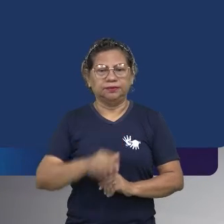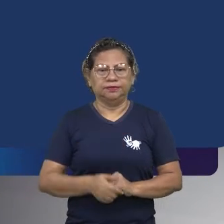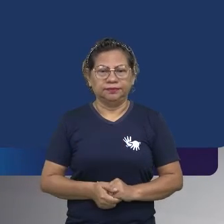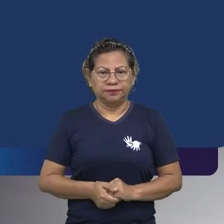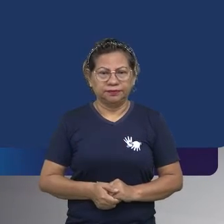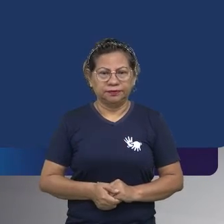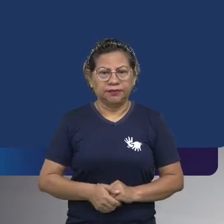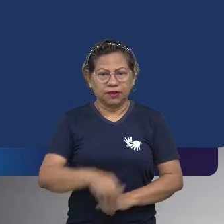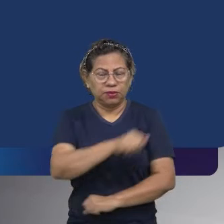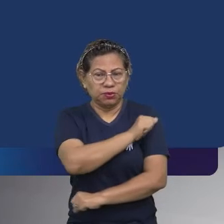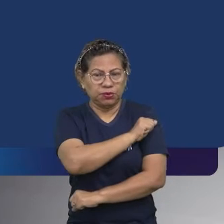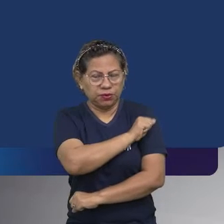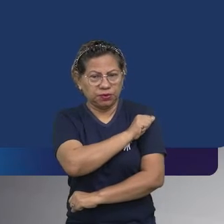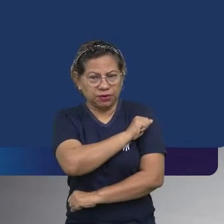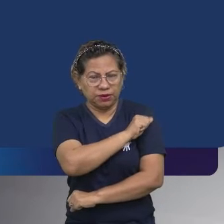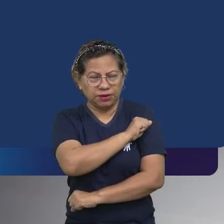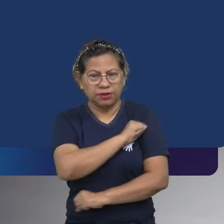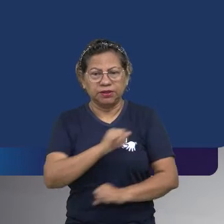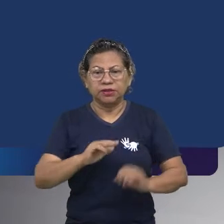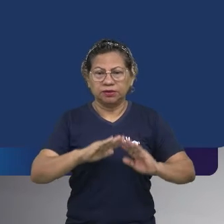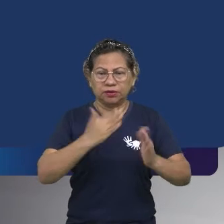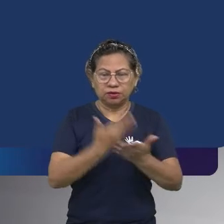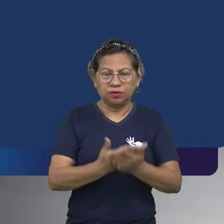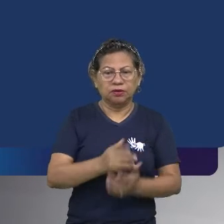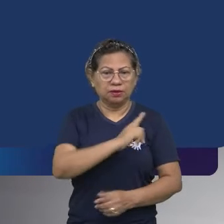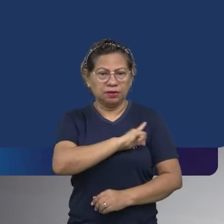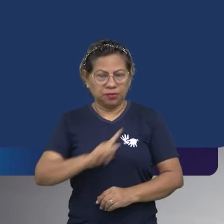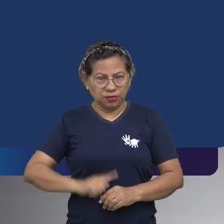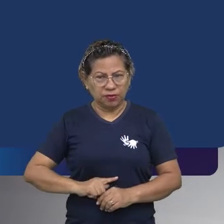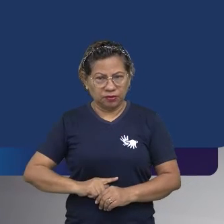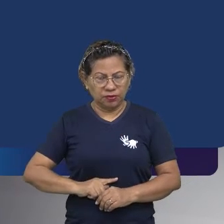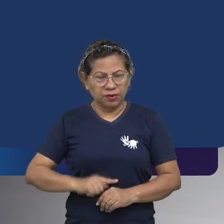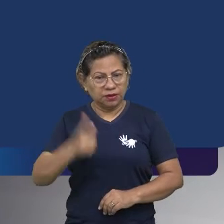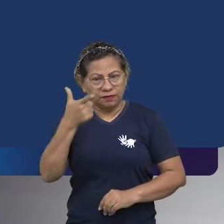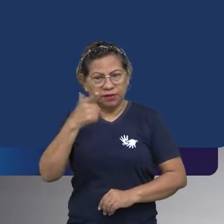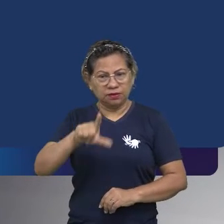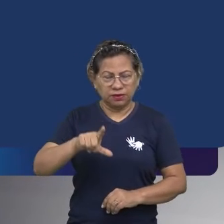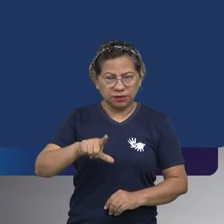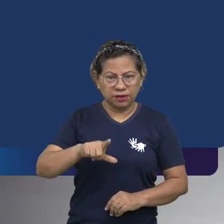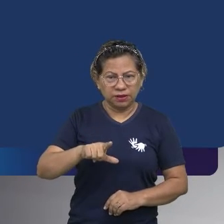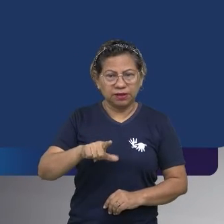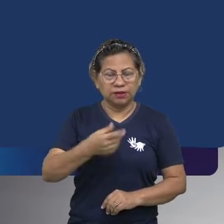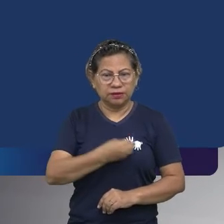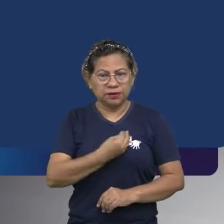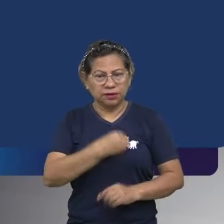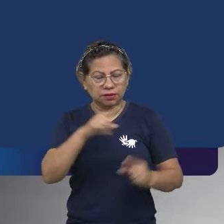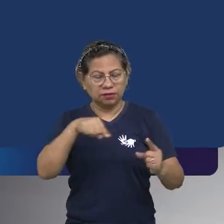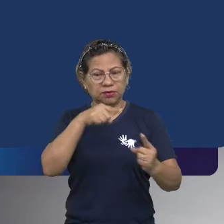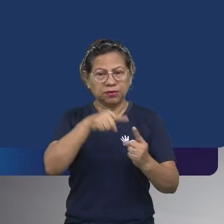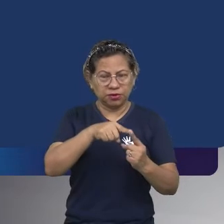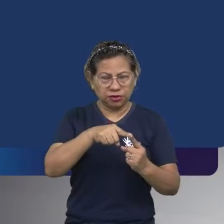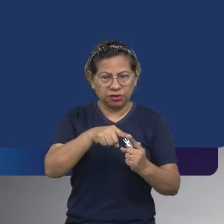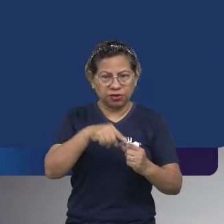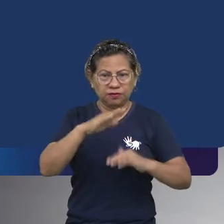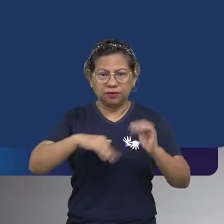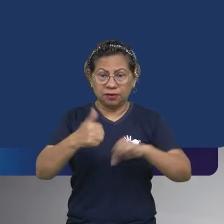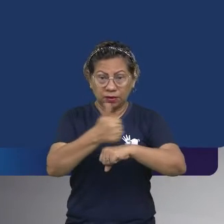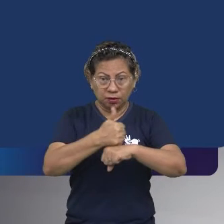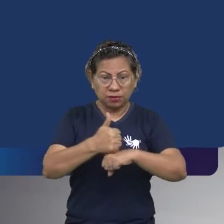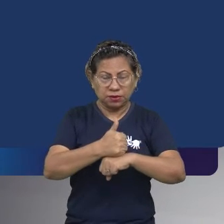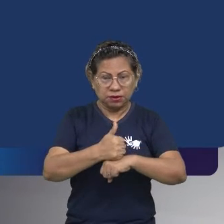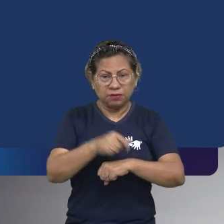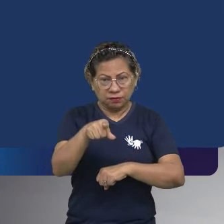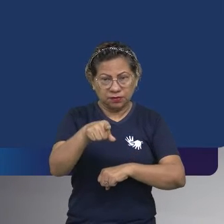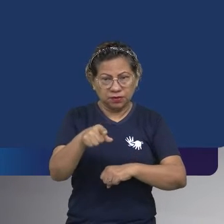estudante da escola pública pode alcançar isso. O seu projeto de vida, os seus objetivos profissionais. Você